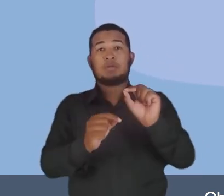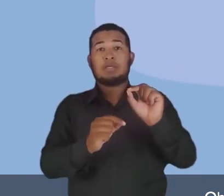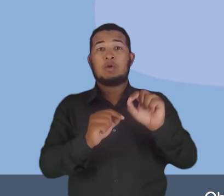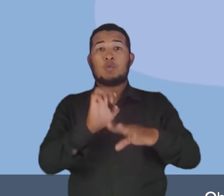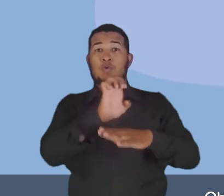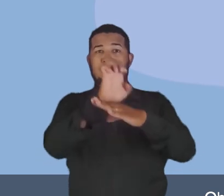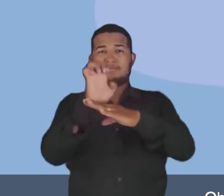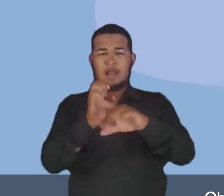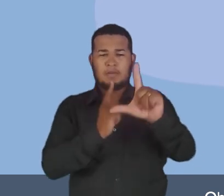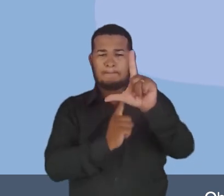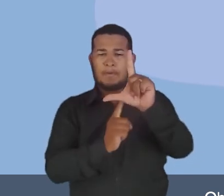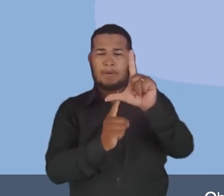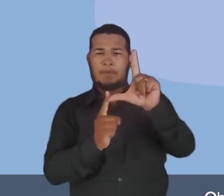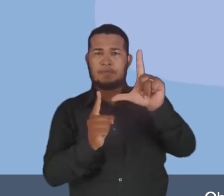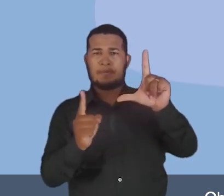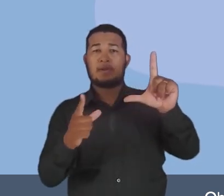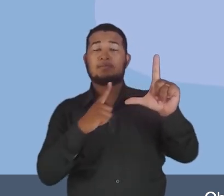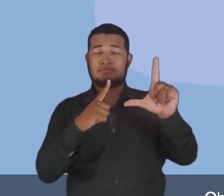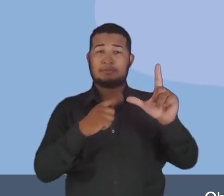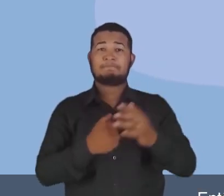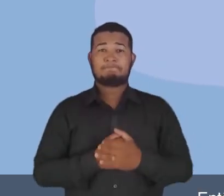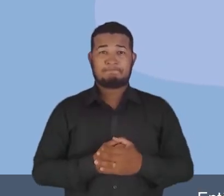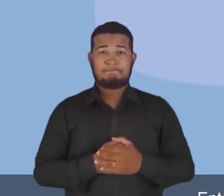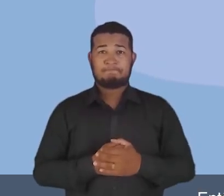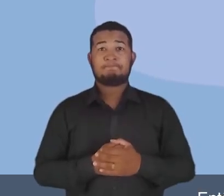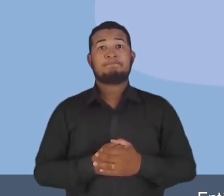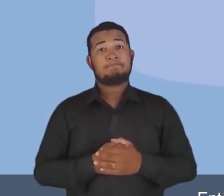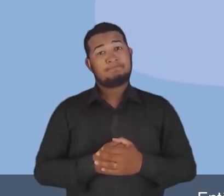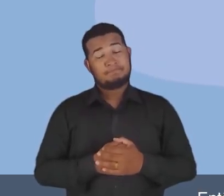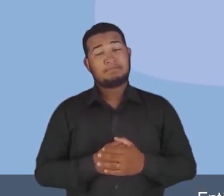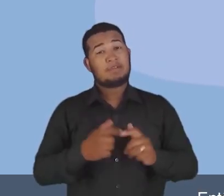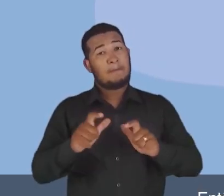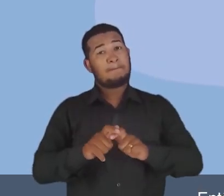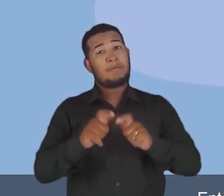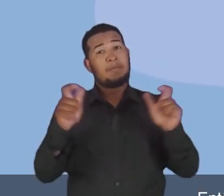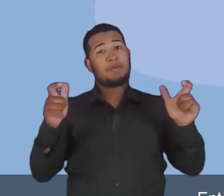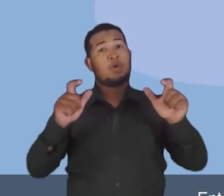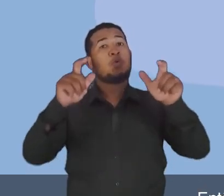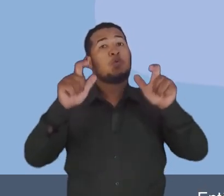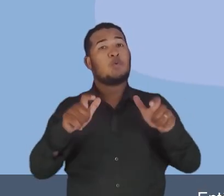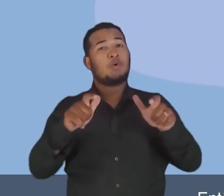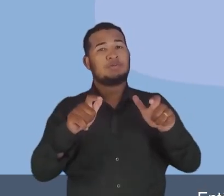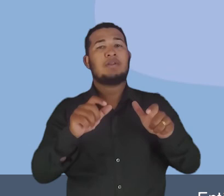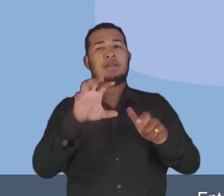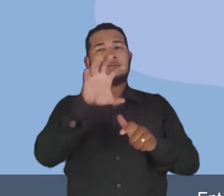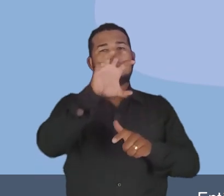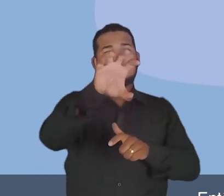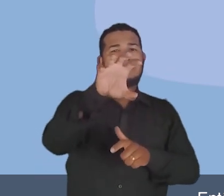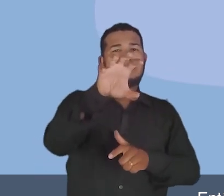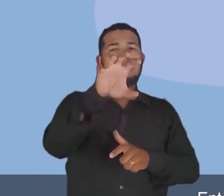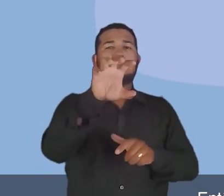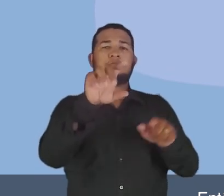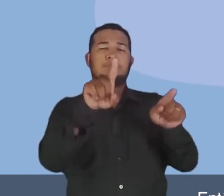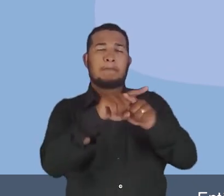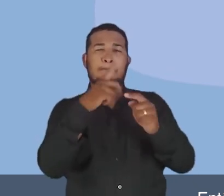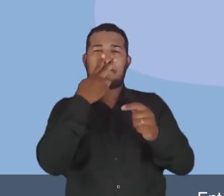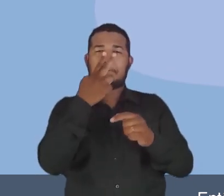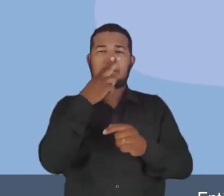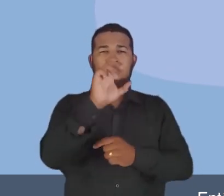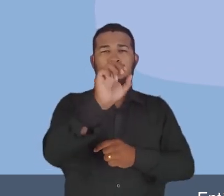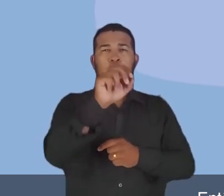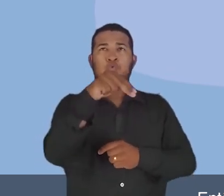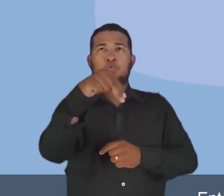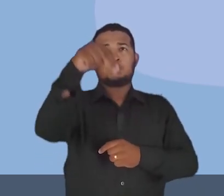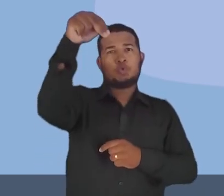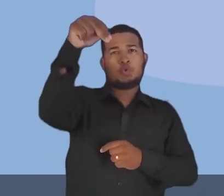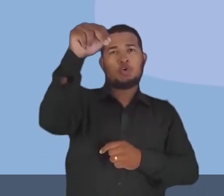produz agricultura. Então, maior parte dessas aí fica na região centro-oeste, ali divisando com